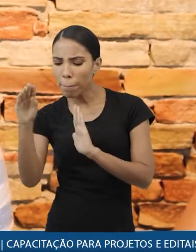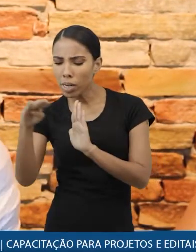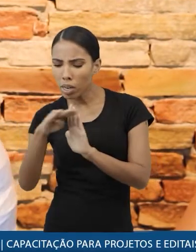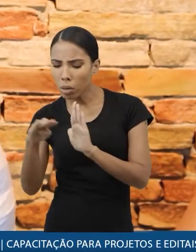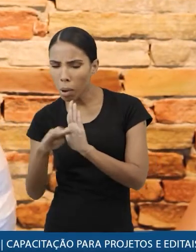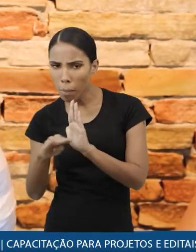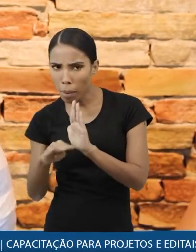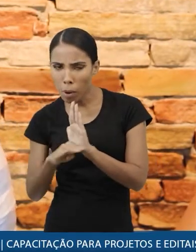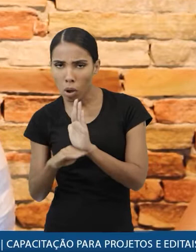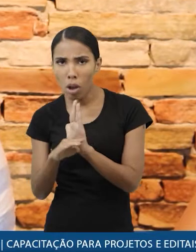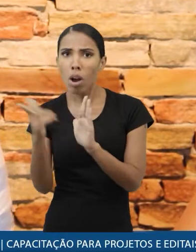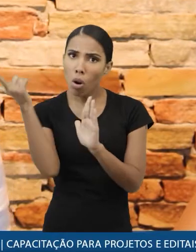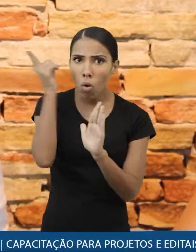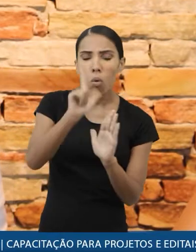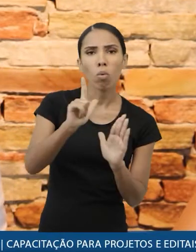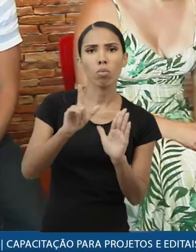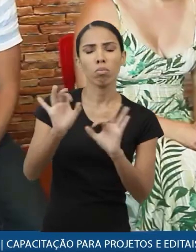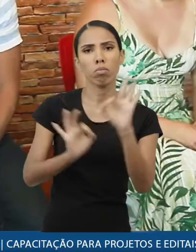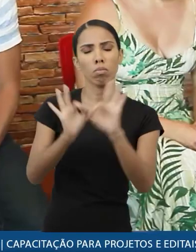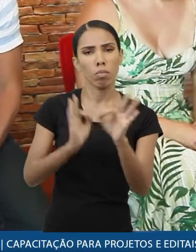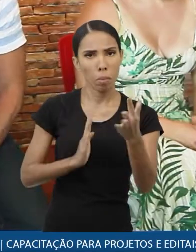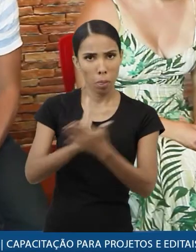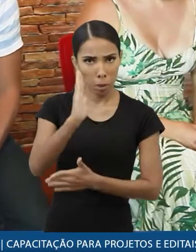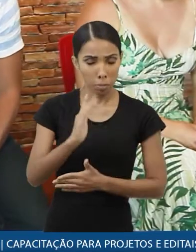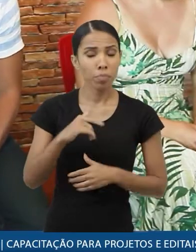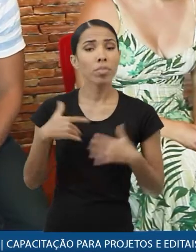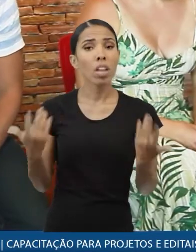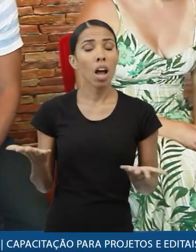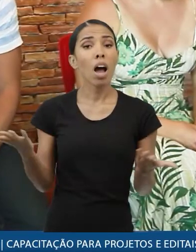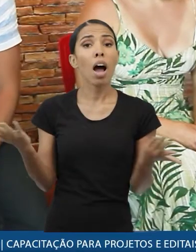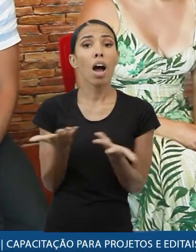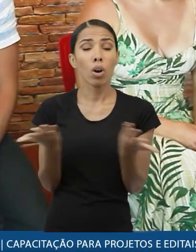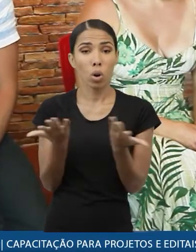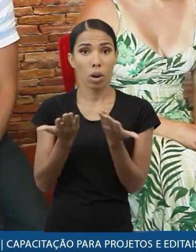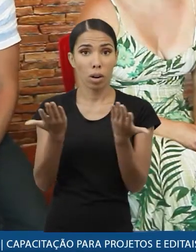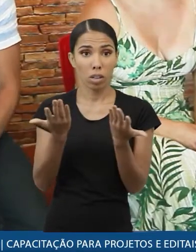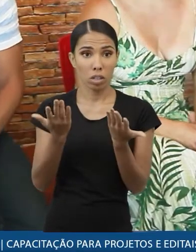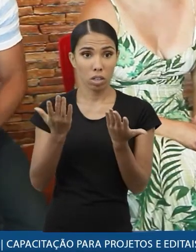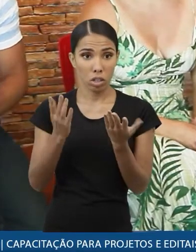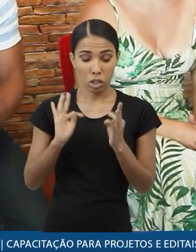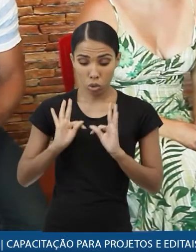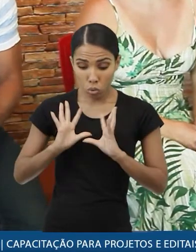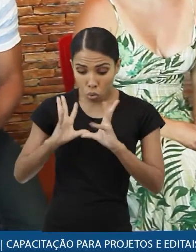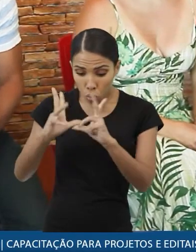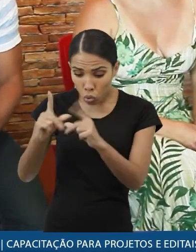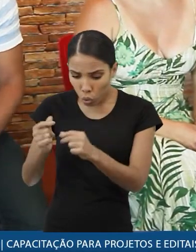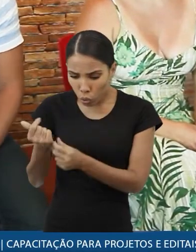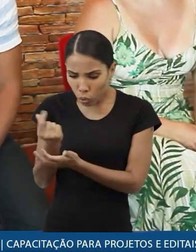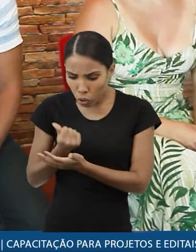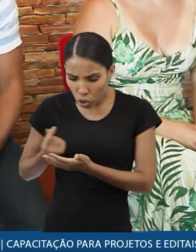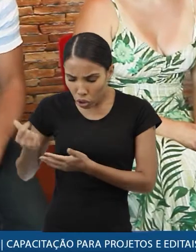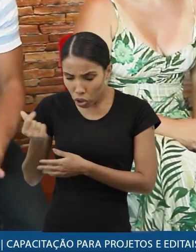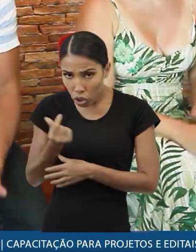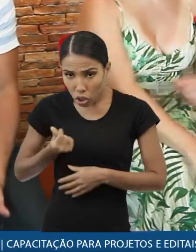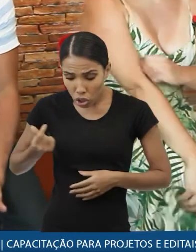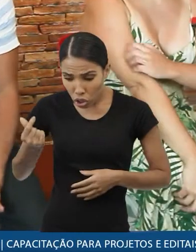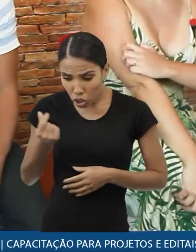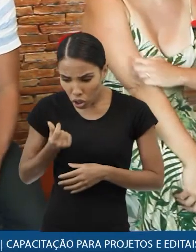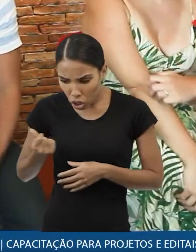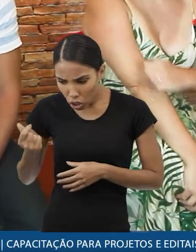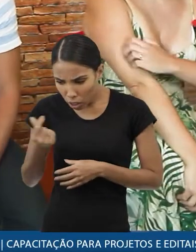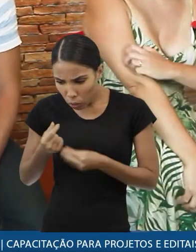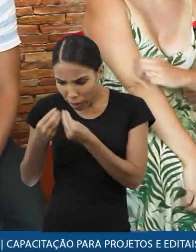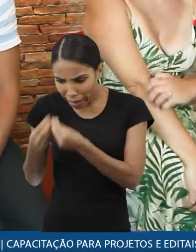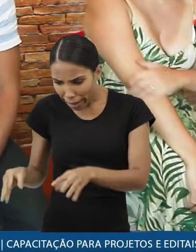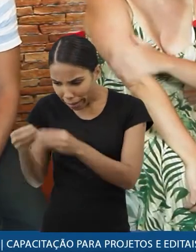e você botar para frente o seu projeto. Bem, na hora da prestação é quando você vai pegar todos os seus custos e vai declarar,